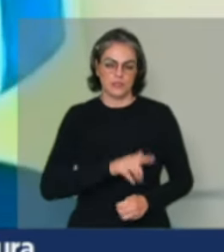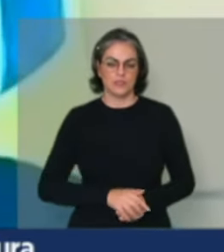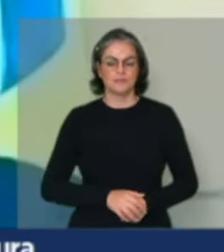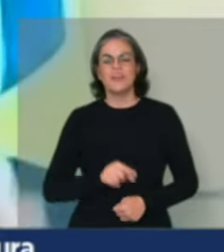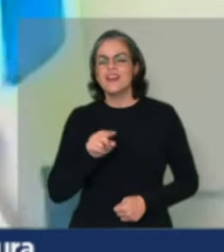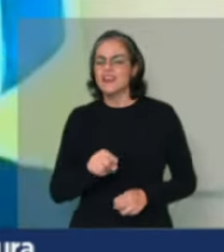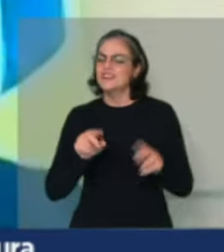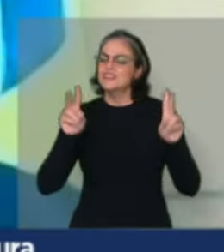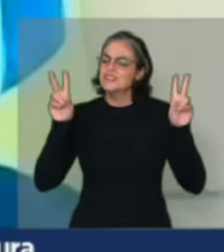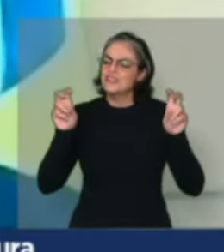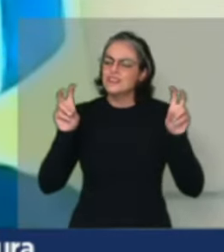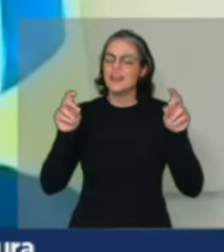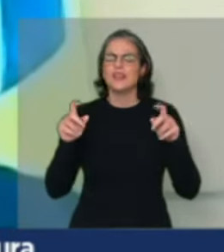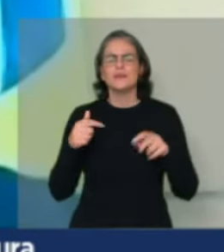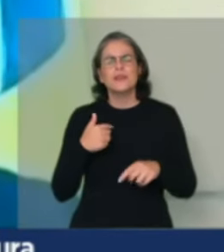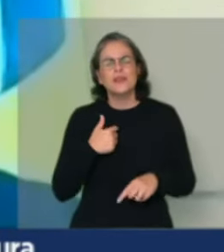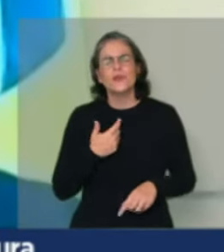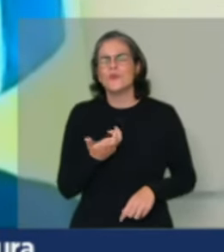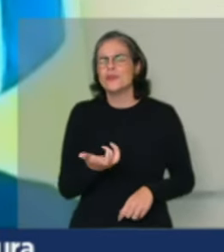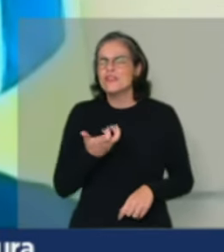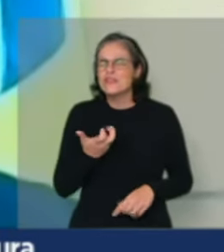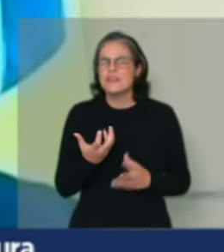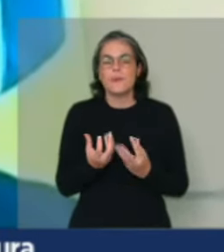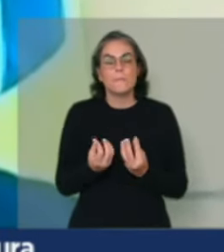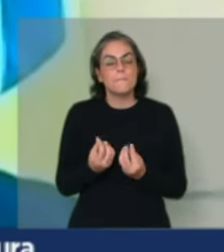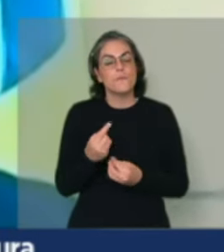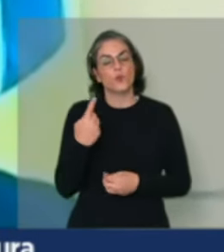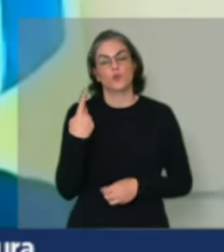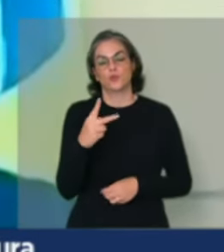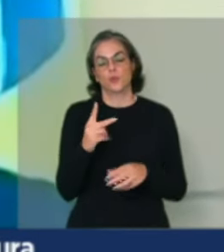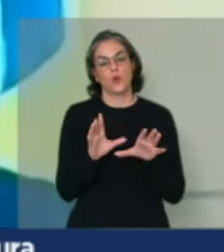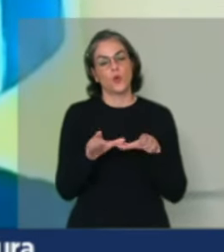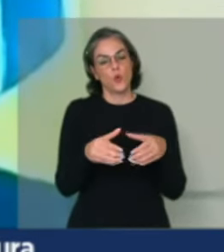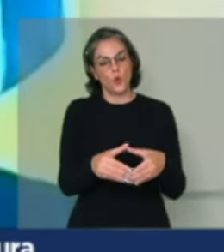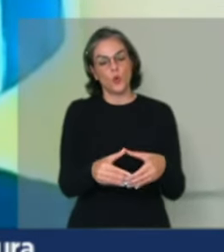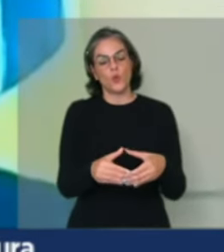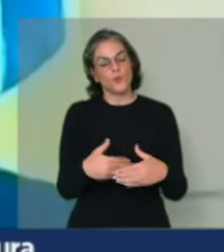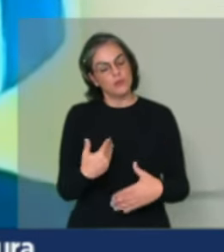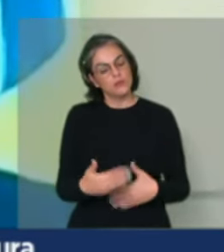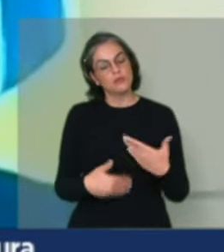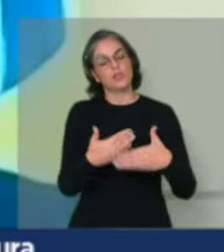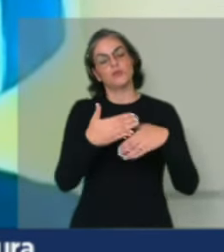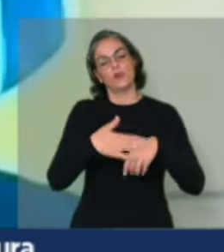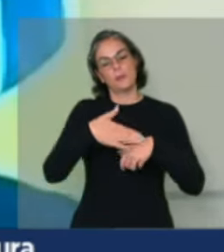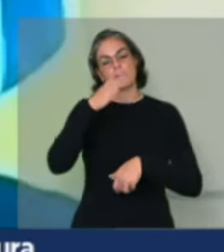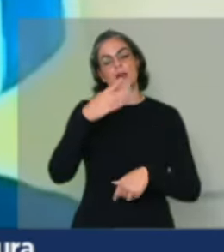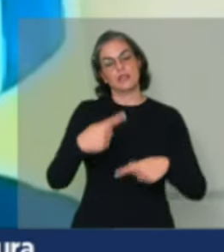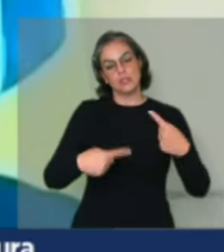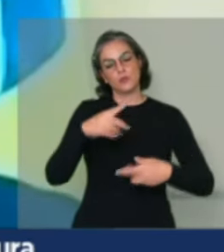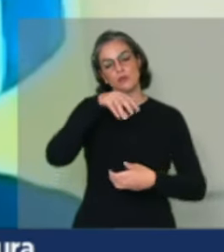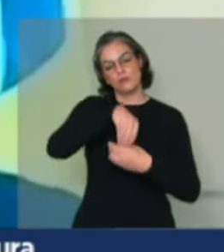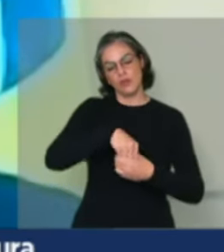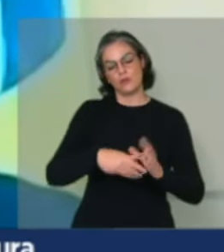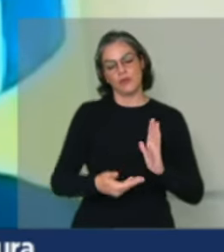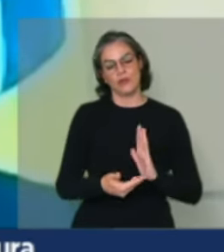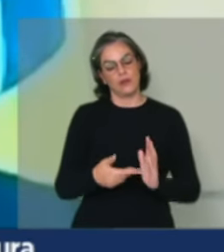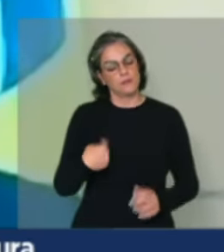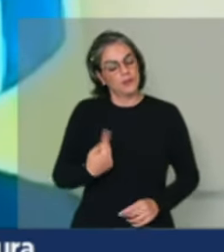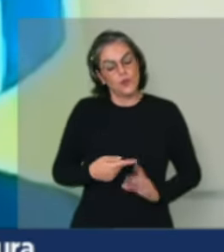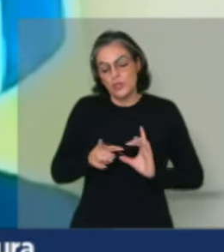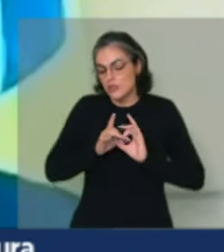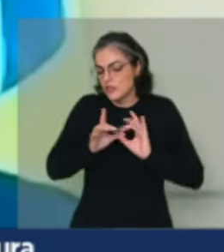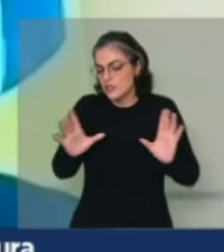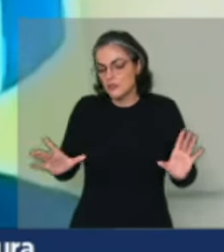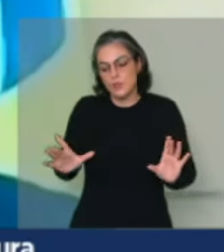gostaria muito que a sua frente parlamentar pudesse desenvolver essa discussão aí na Câmara. estamos à disposição, os